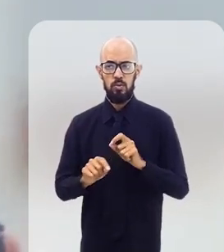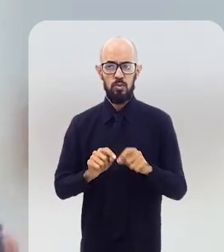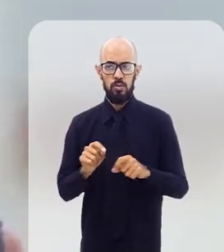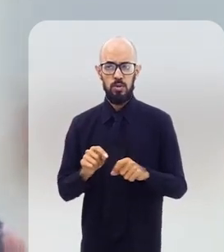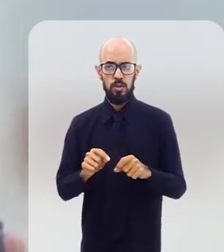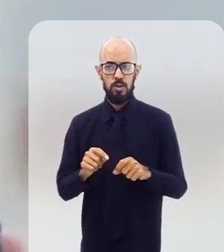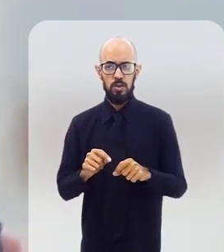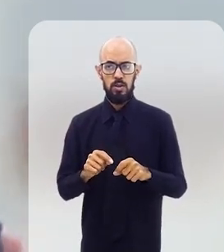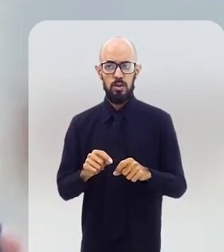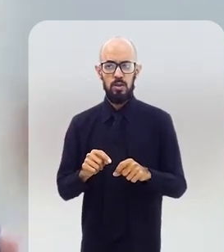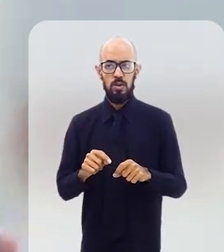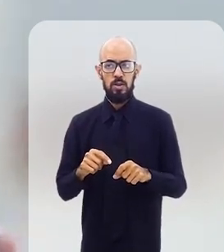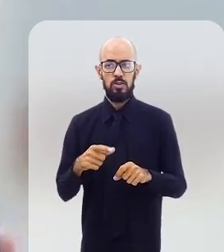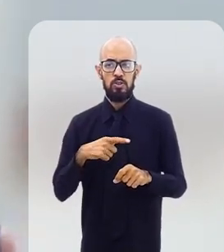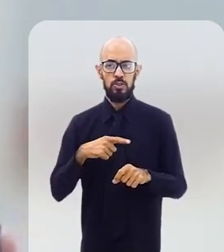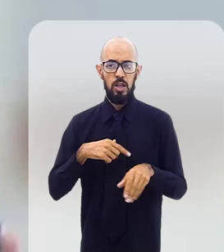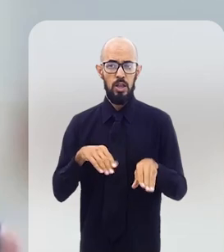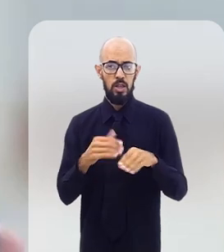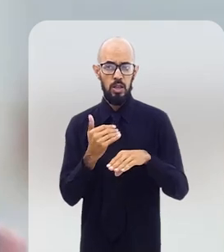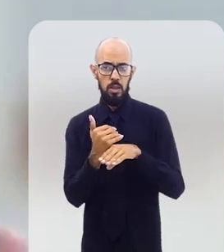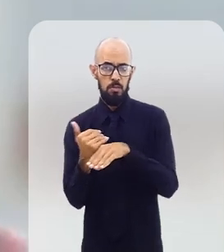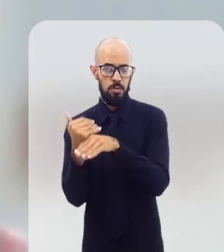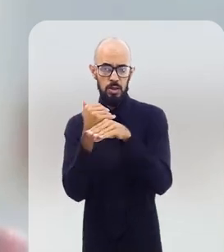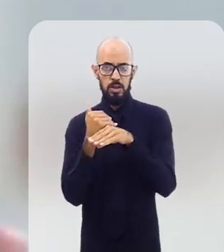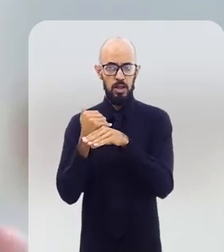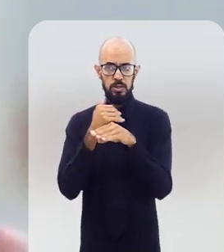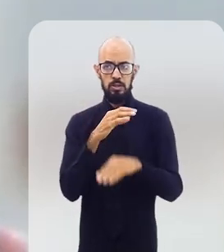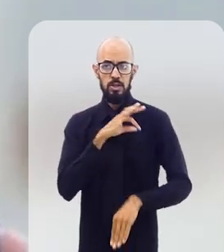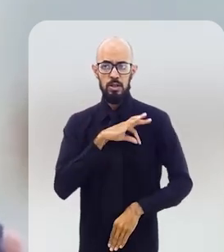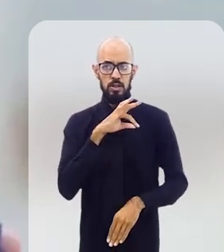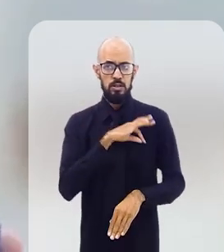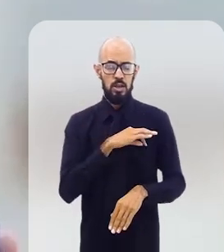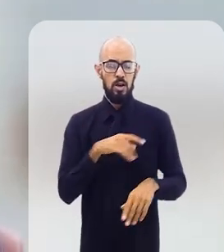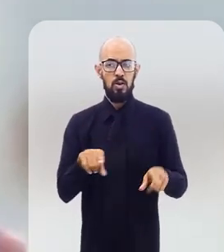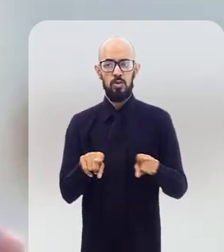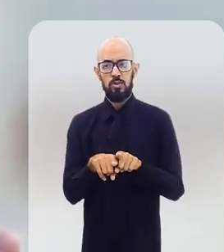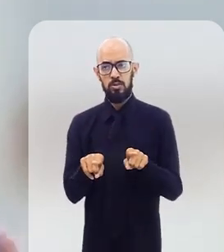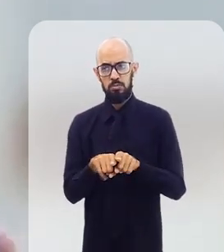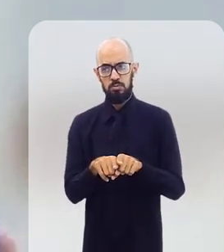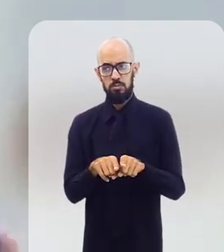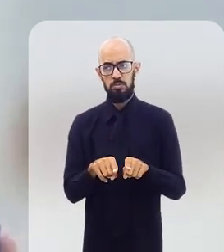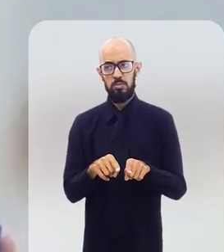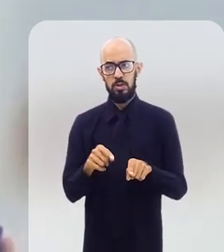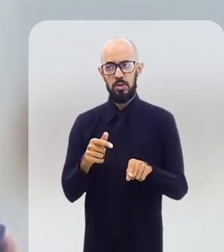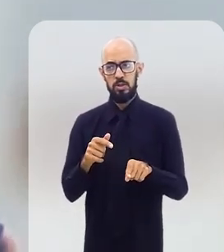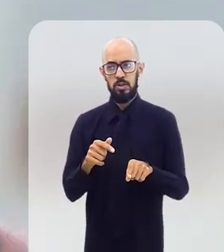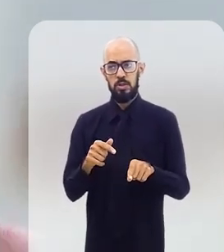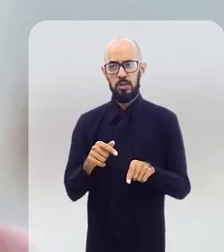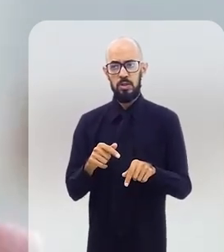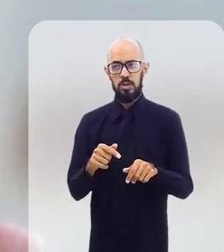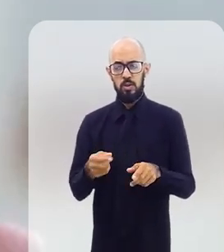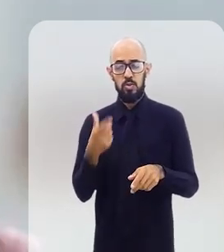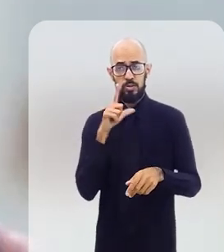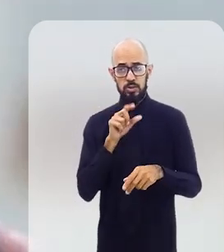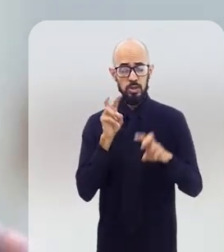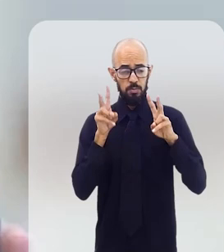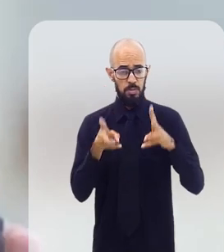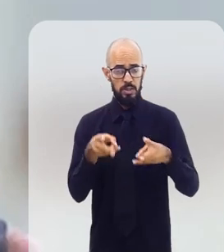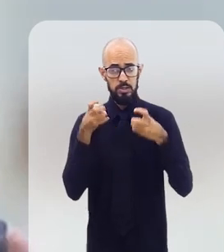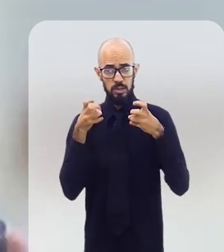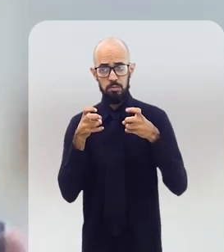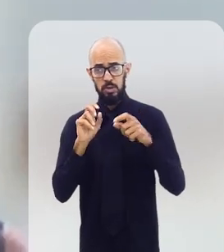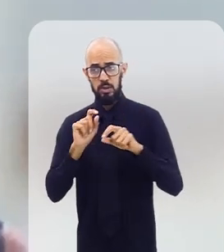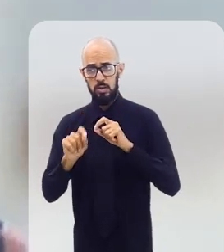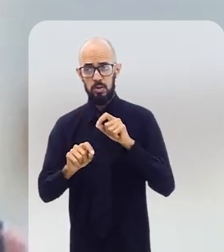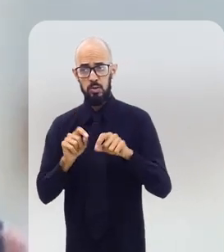essa questão da qualidade salarial, essa questão das práticas inclusivas, né, enfim, né? Para a gente conseguir enxergar,